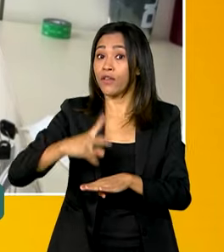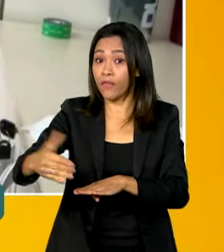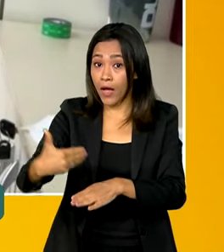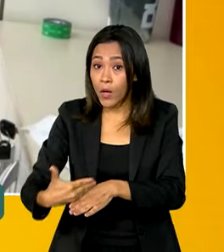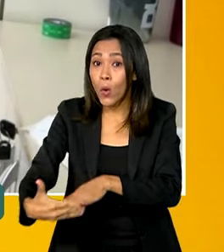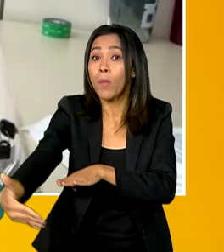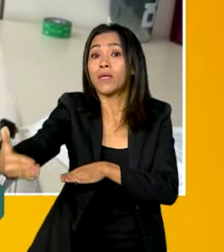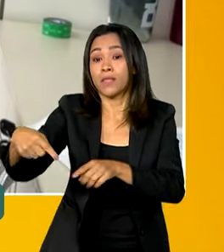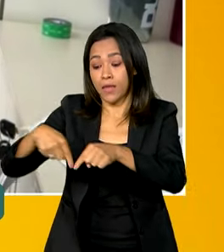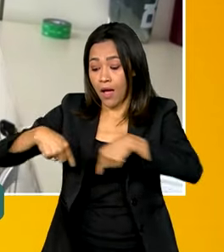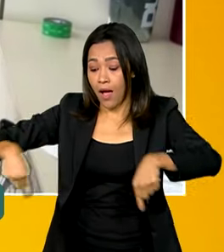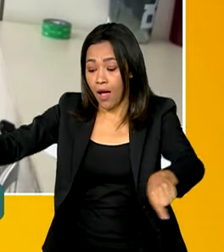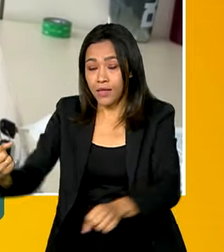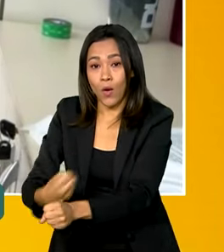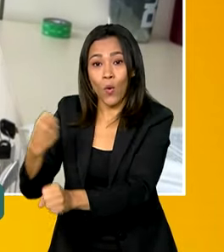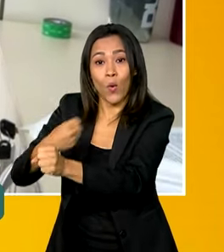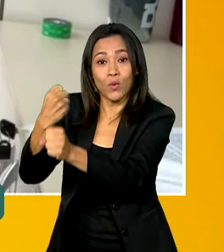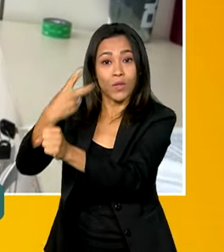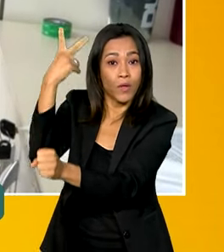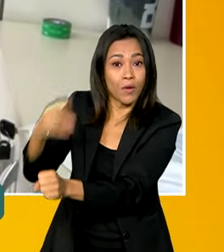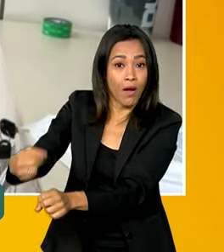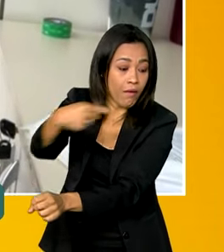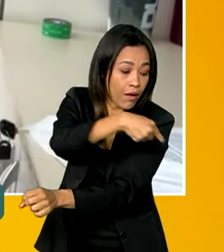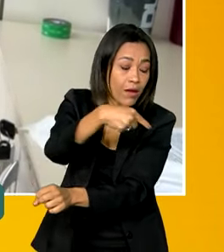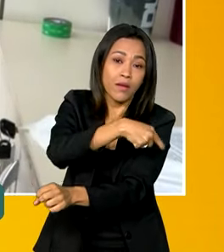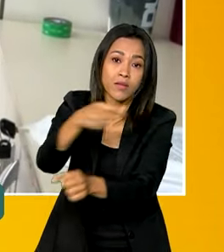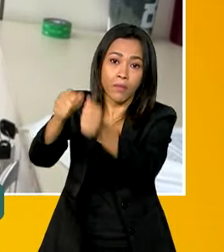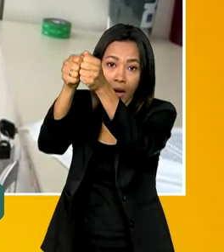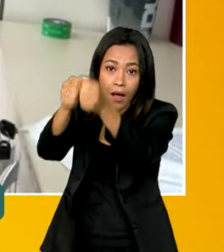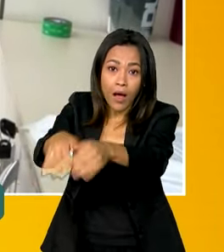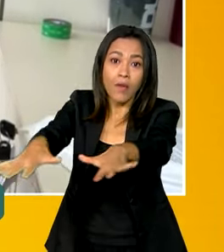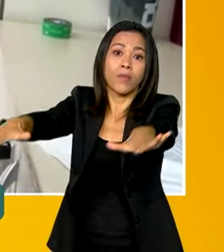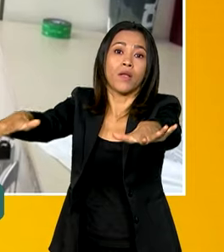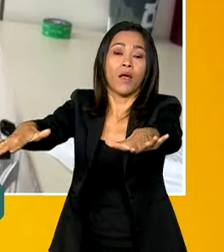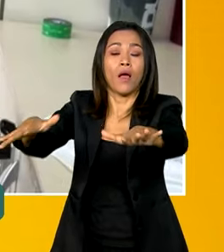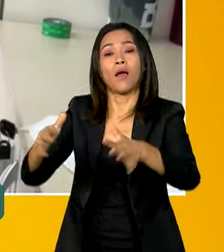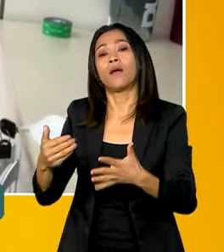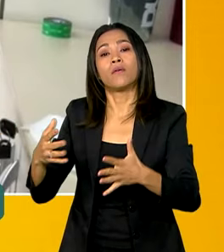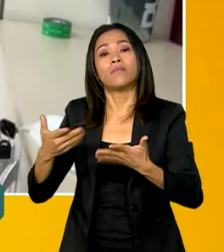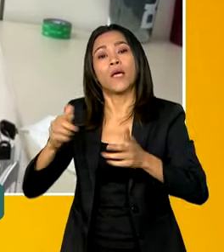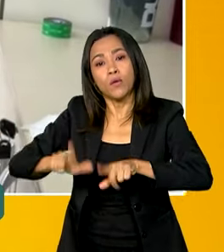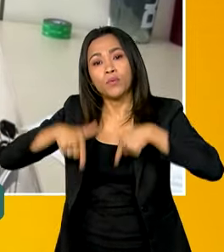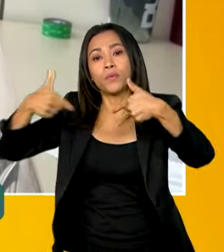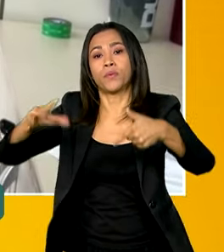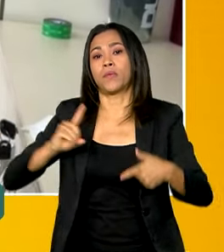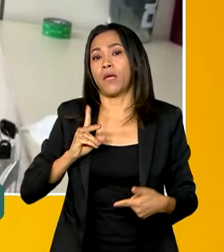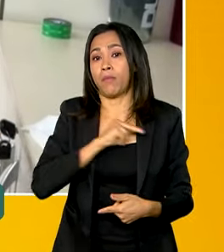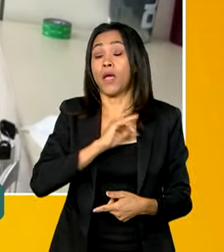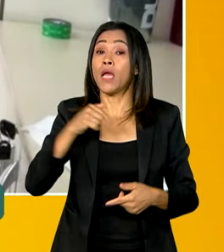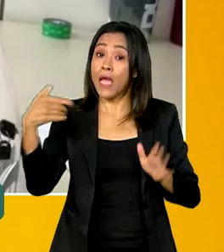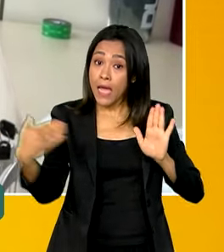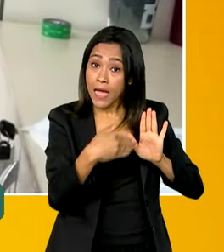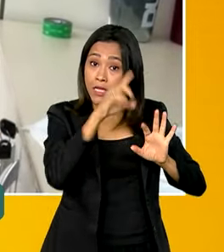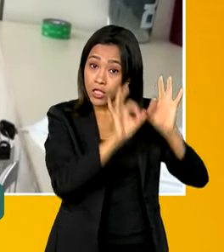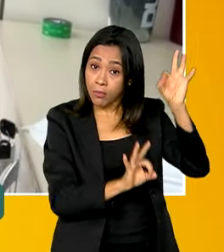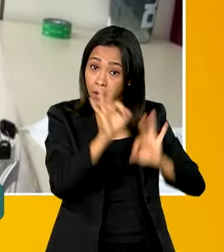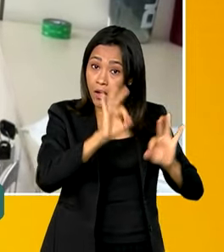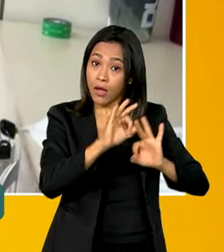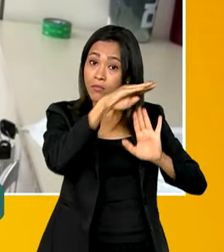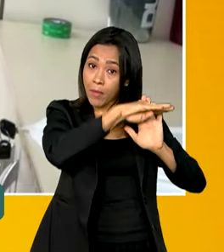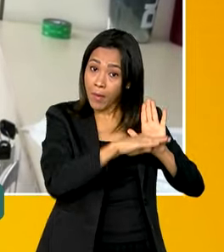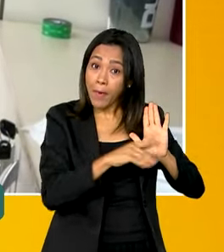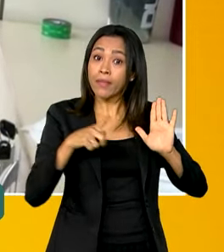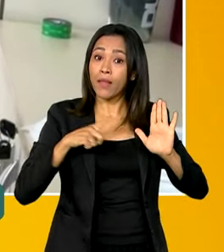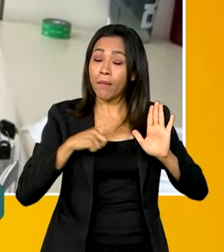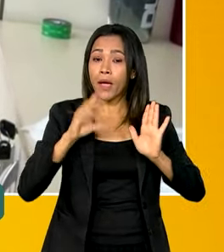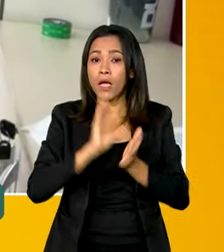postos de atendimento comunitário, para ampliar os serviços da Defensoria. Para além disso, o Plano Nacional também envolve o investimento em